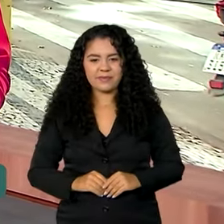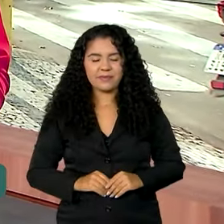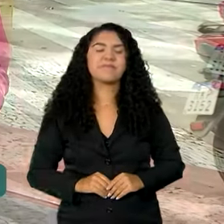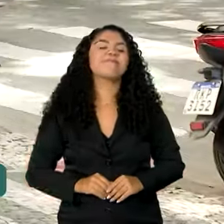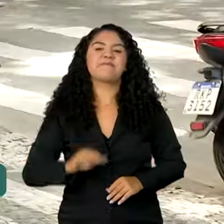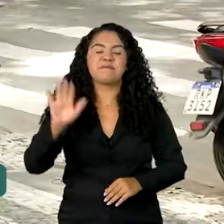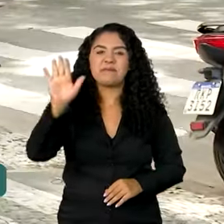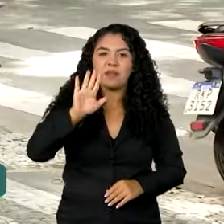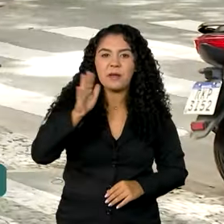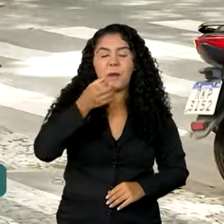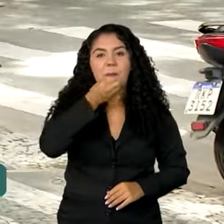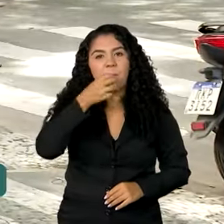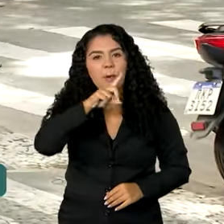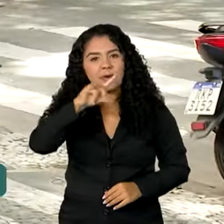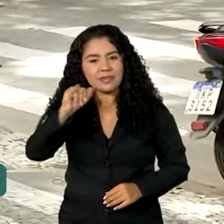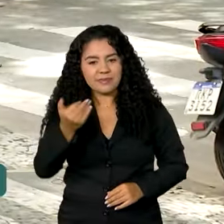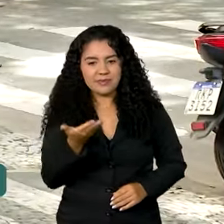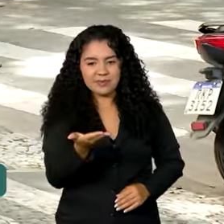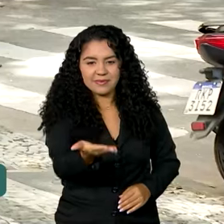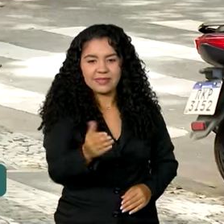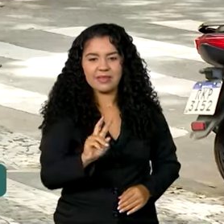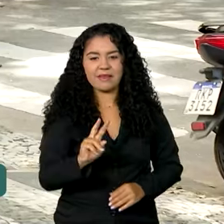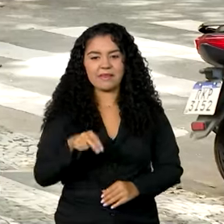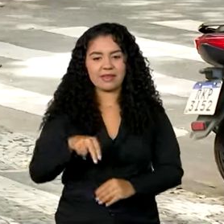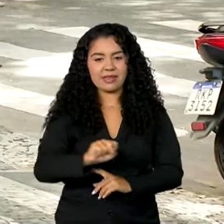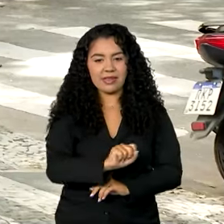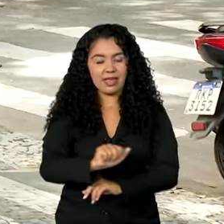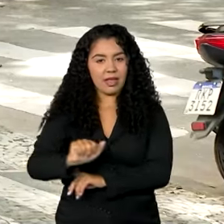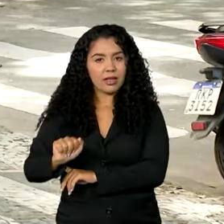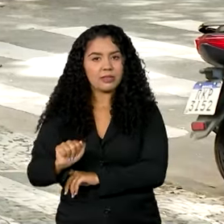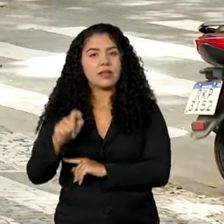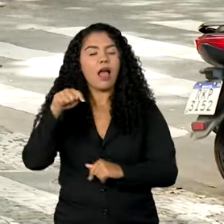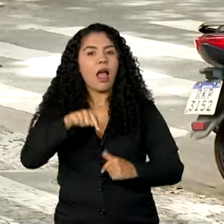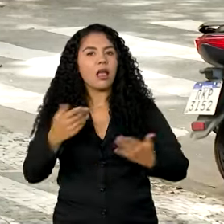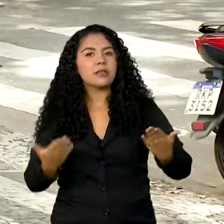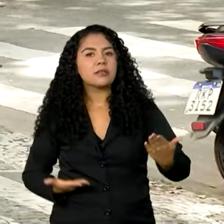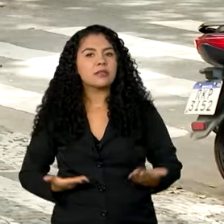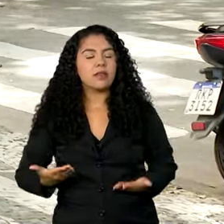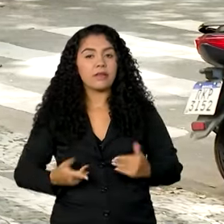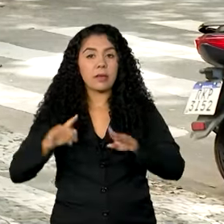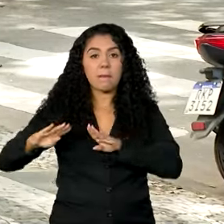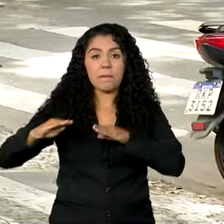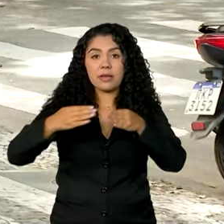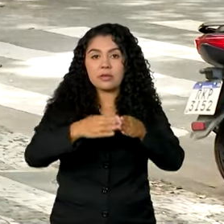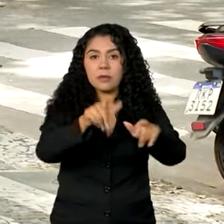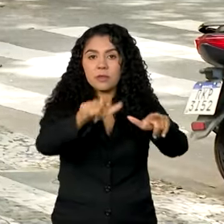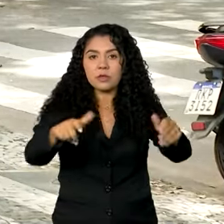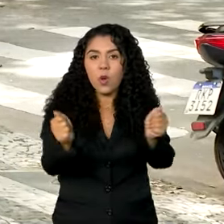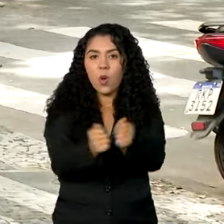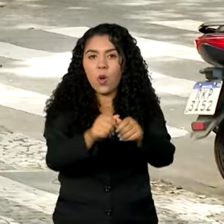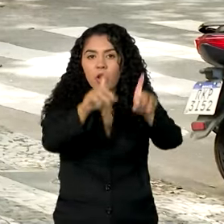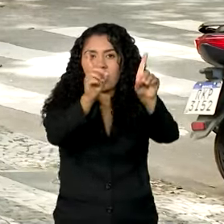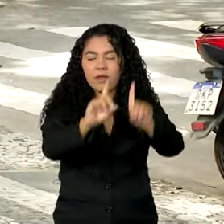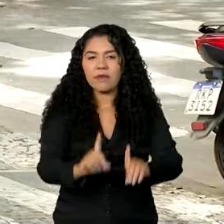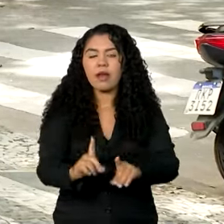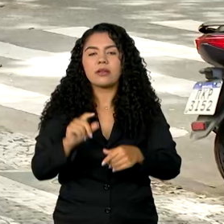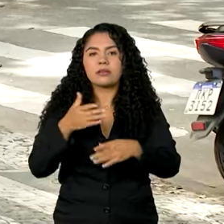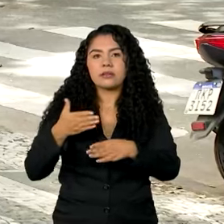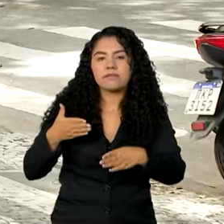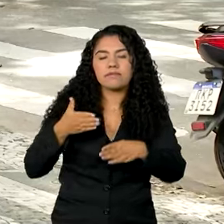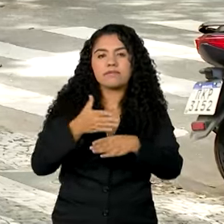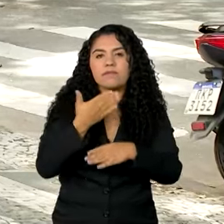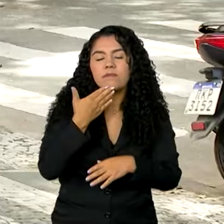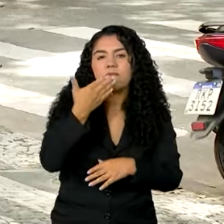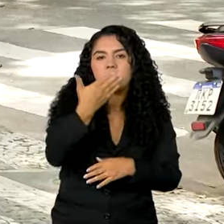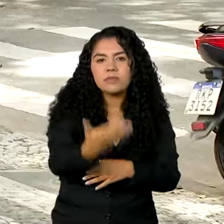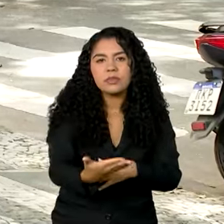Oi, Vanessa. Bom dia para você. Bom dia a todos. Olha, Vanessa, esse serviço é para pessoa com deficiência, que deu entrada no requerimento para receber